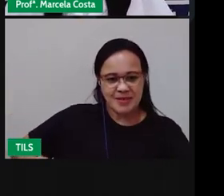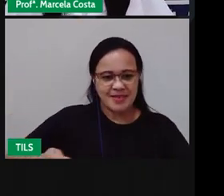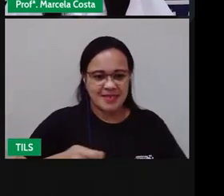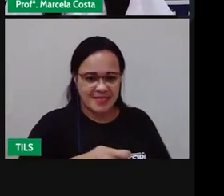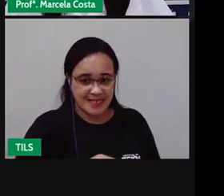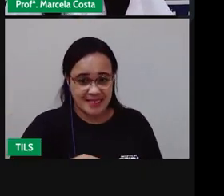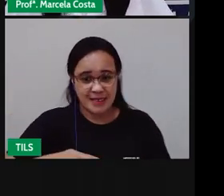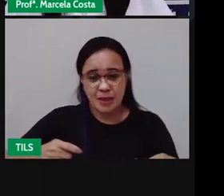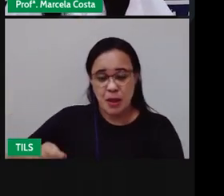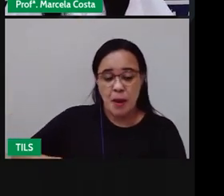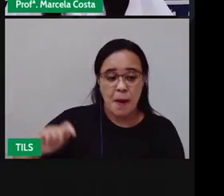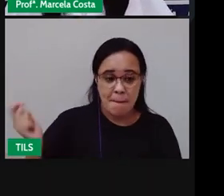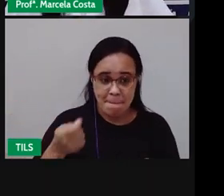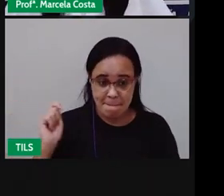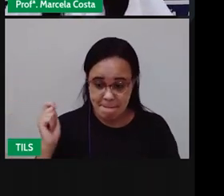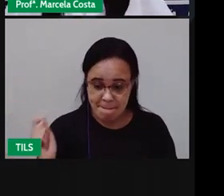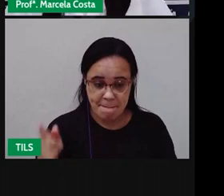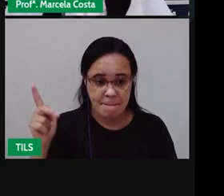Pião